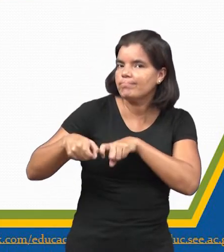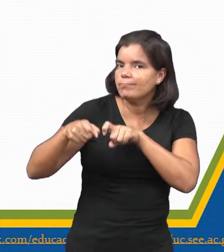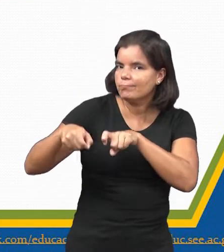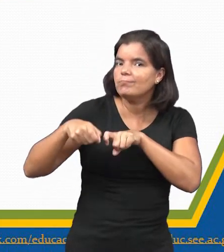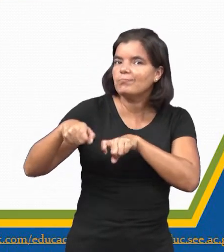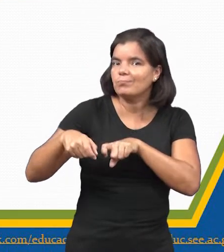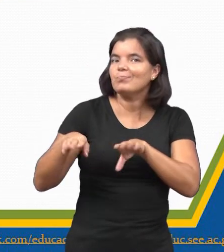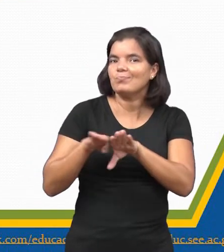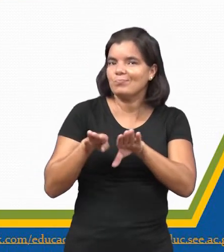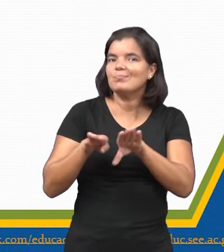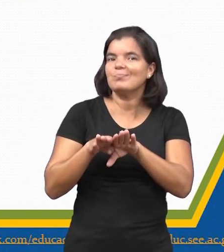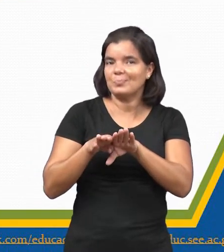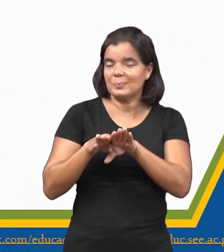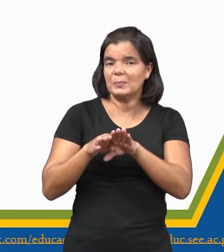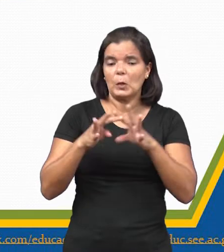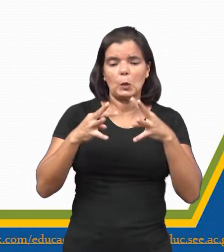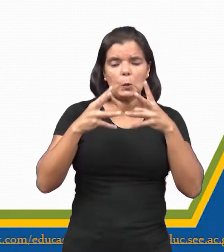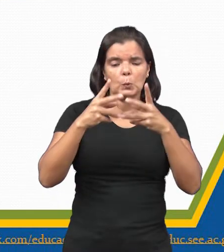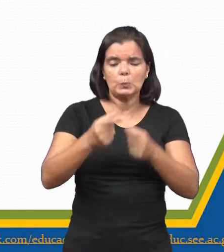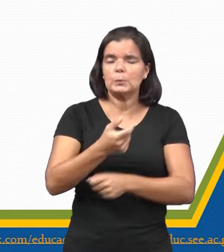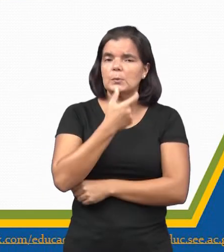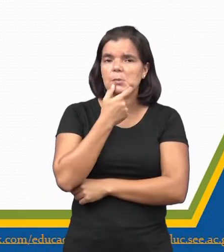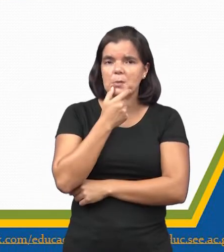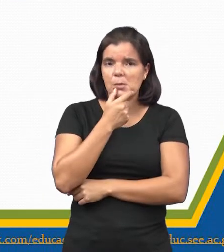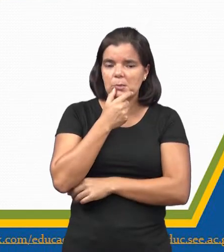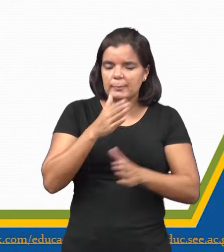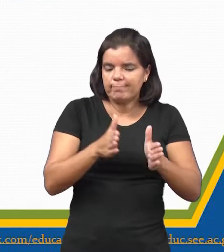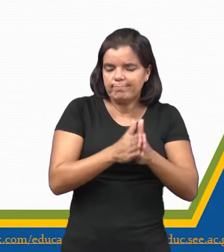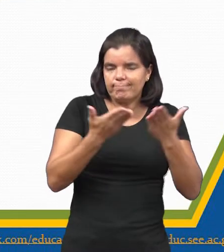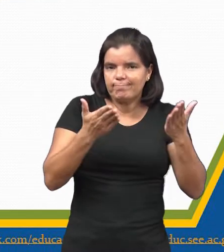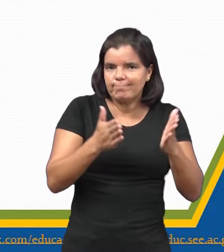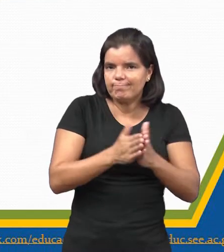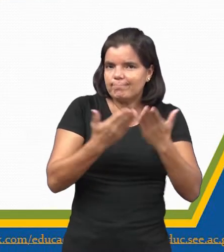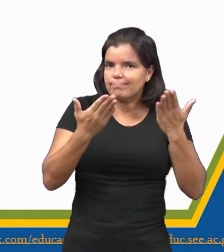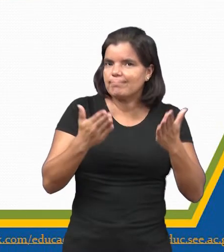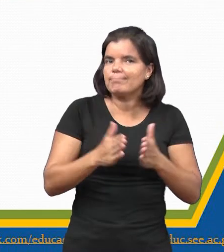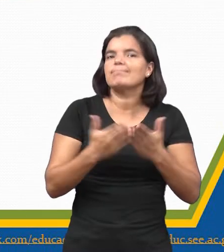ingleses. Então, todos aqueles ingleses pobres, né?